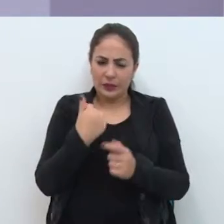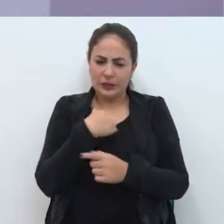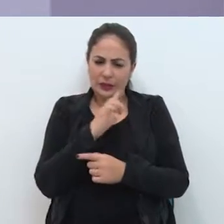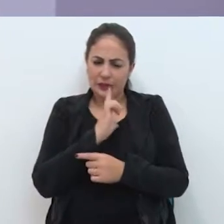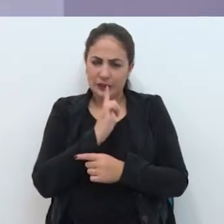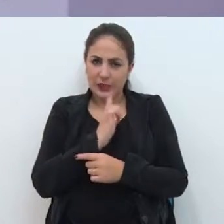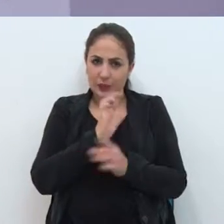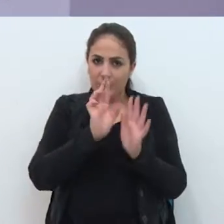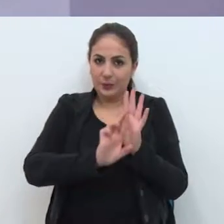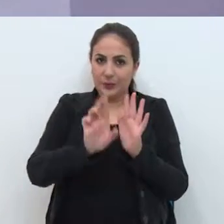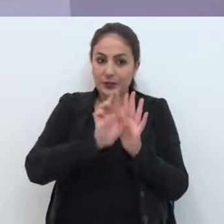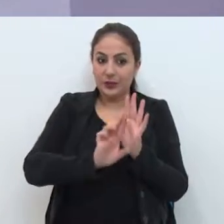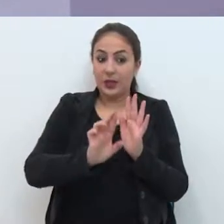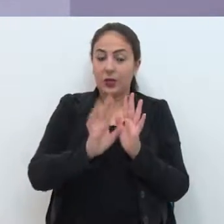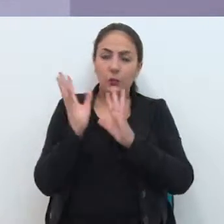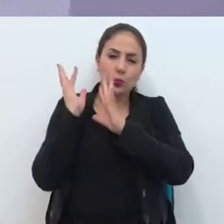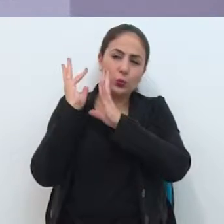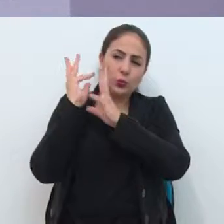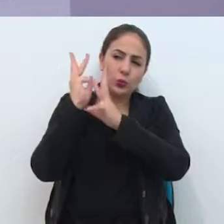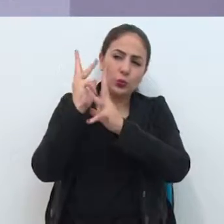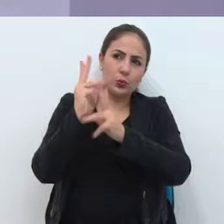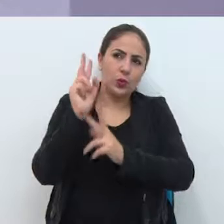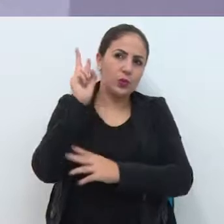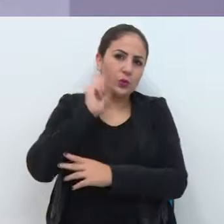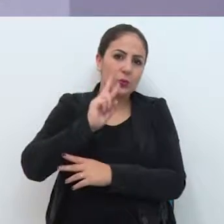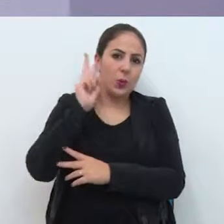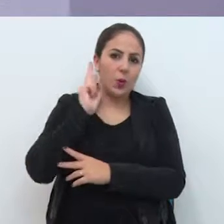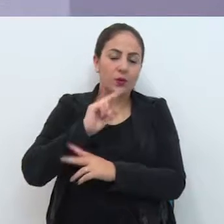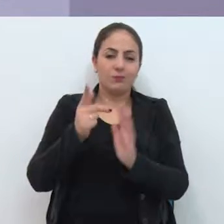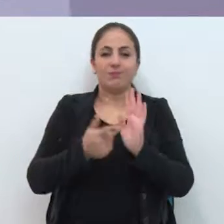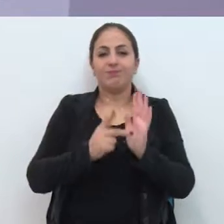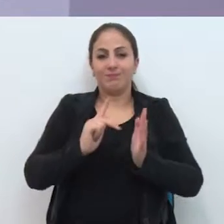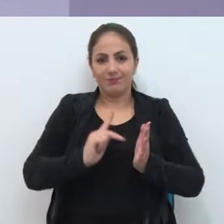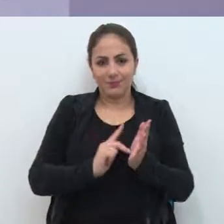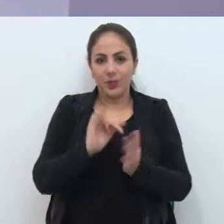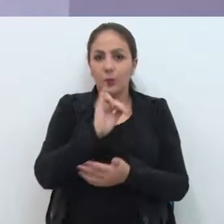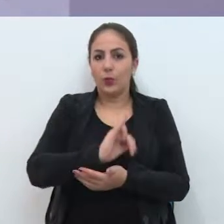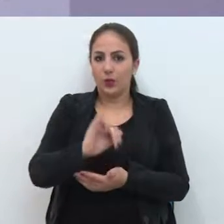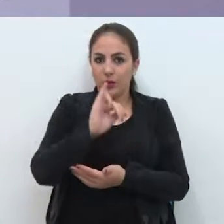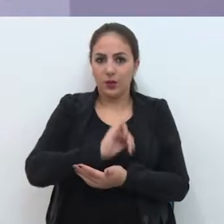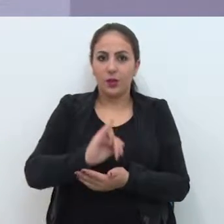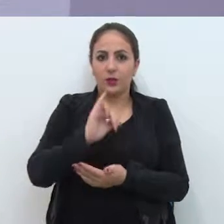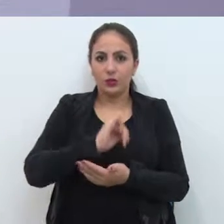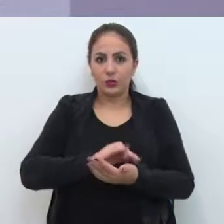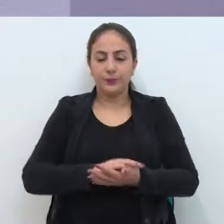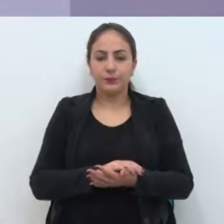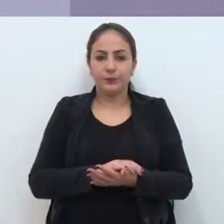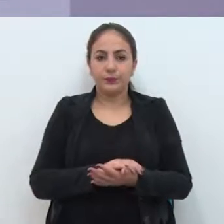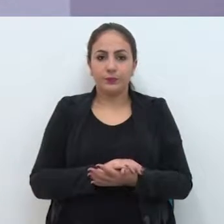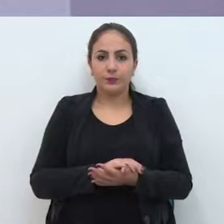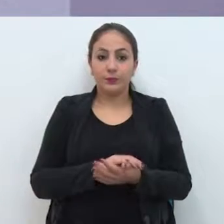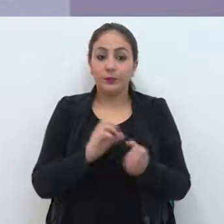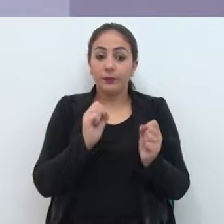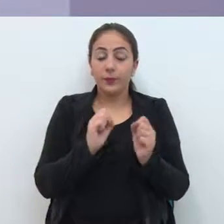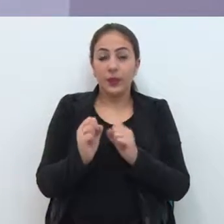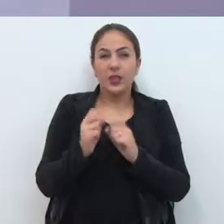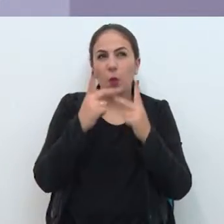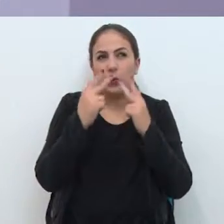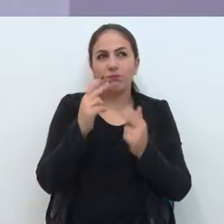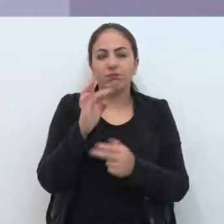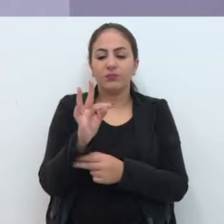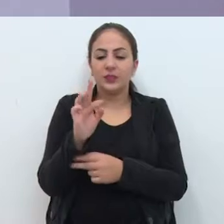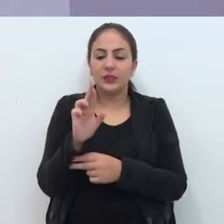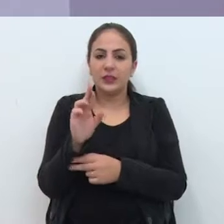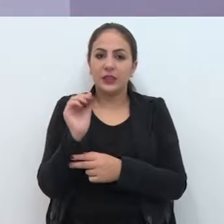ele tem uma representatividade histórica significativa, muito importante, diria transcendental,